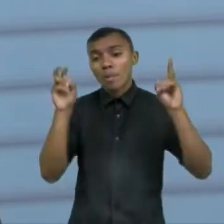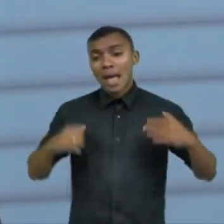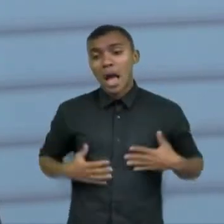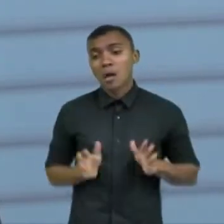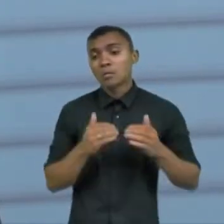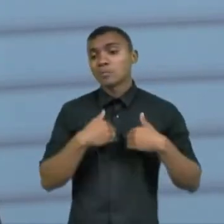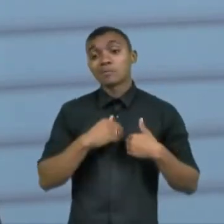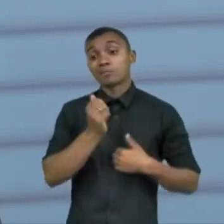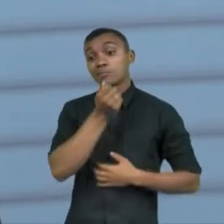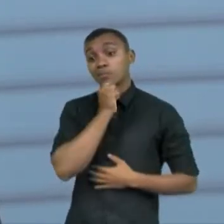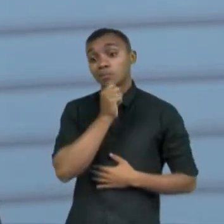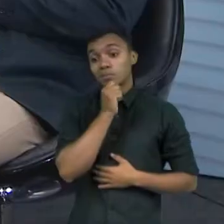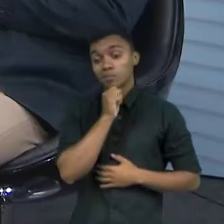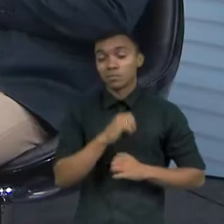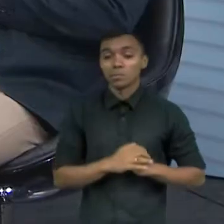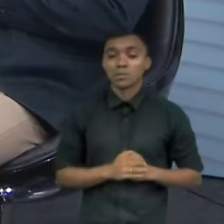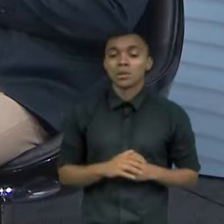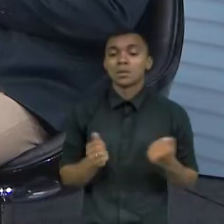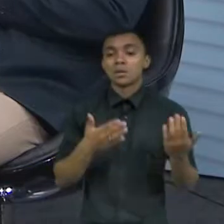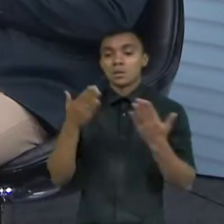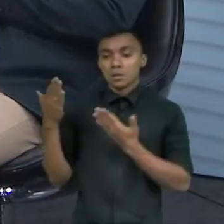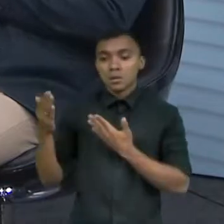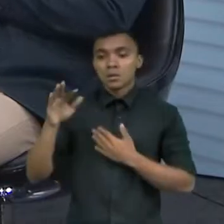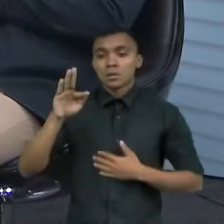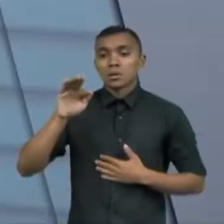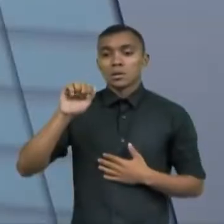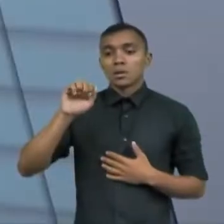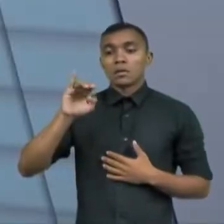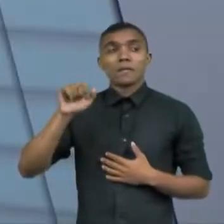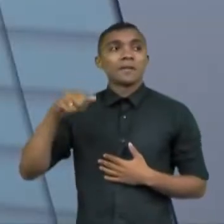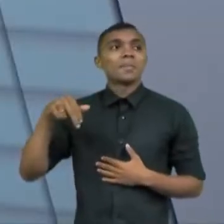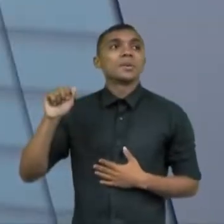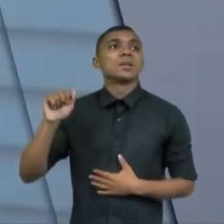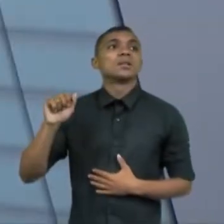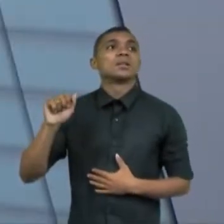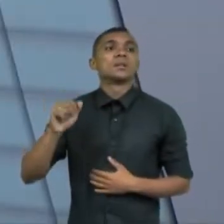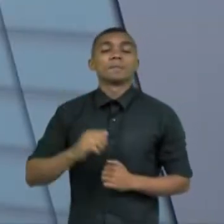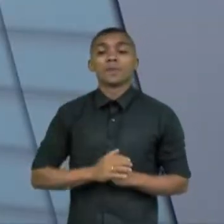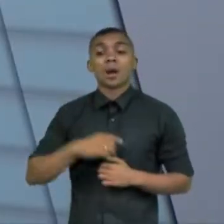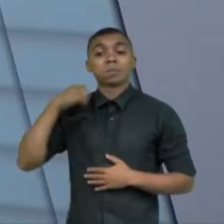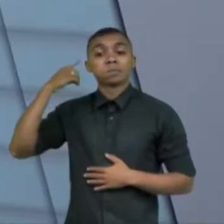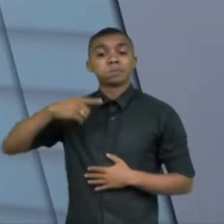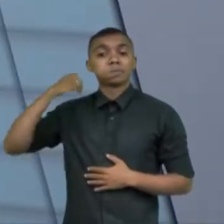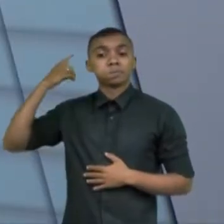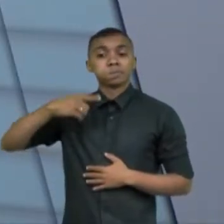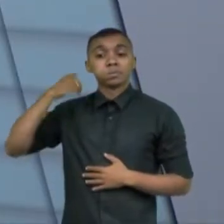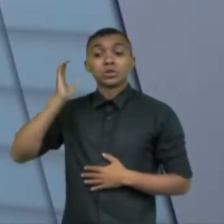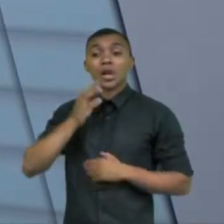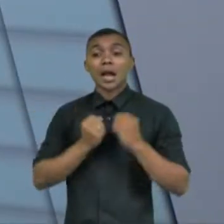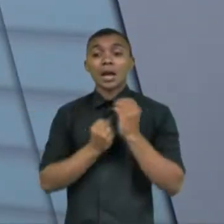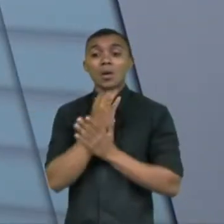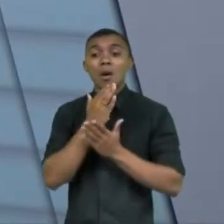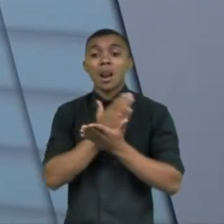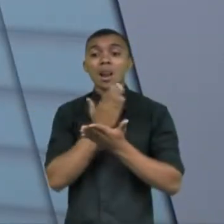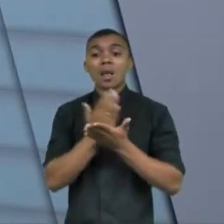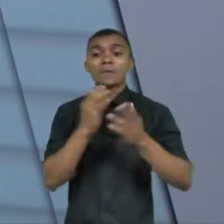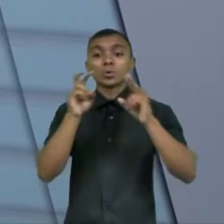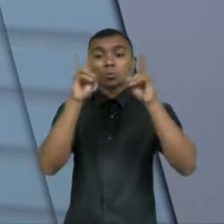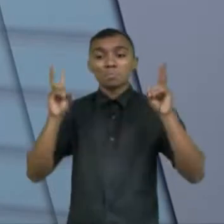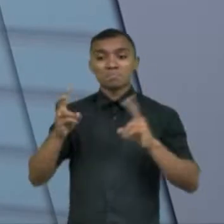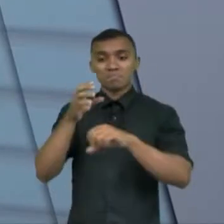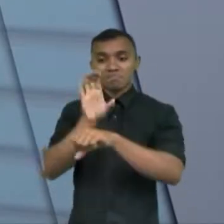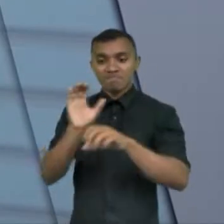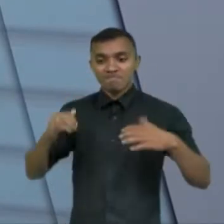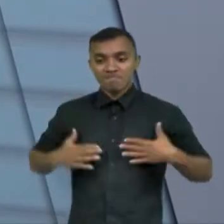devida bom estou aqui com a doutora Fabiana Farah advogada e que escreveu o livro Autismo Os Direitos da Realidade que é